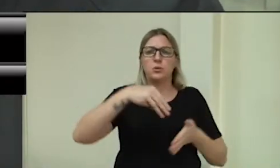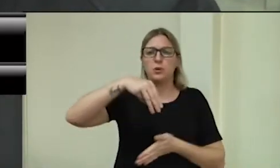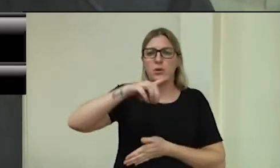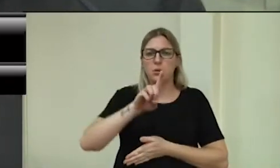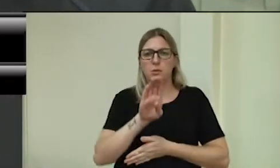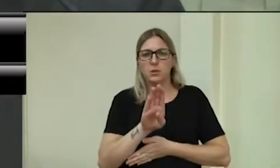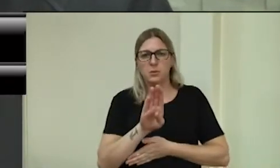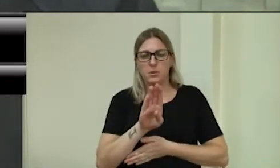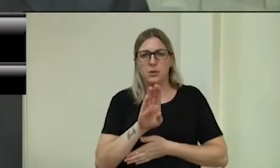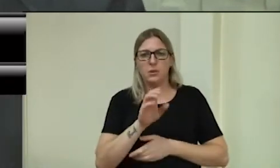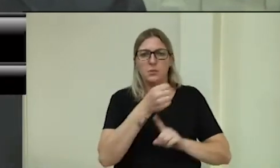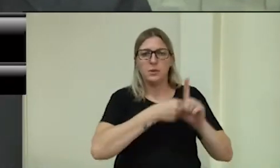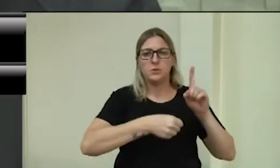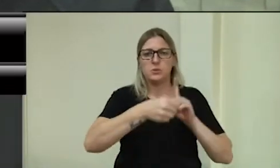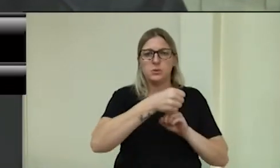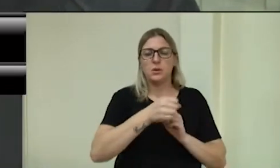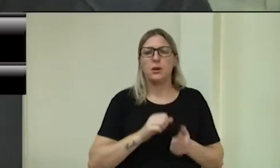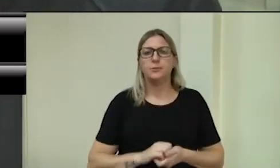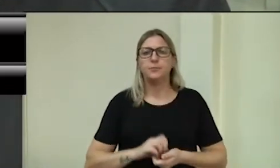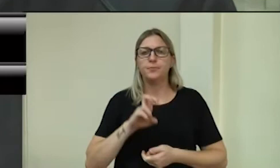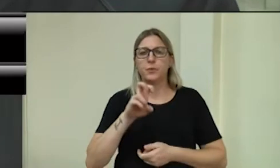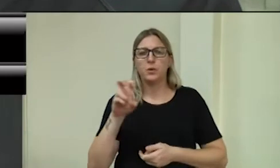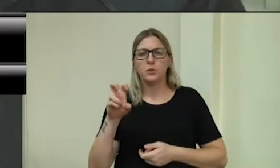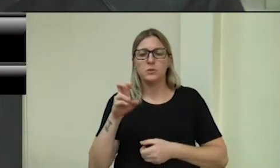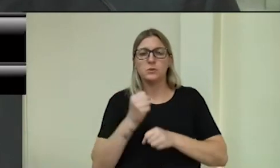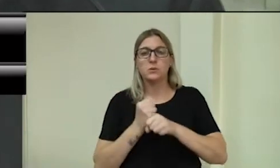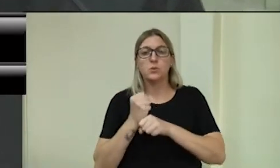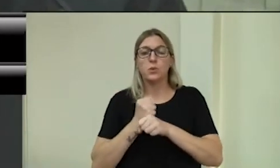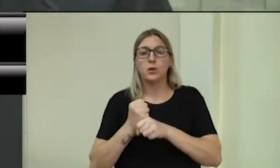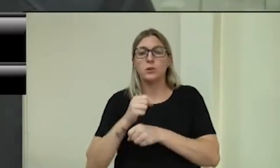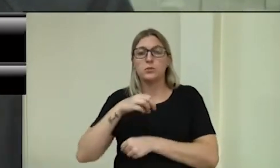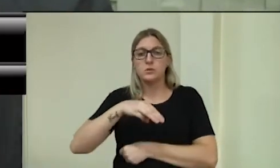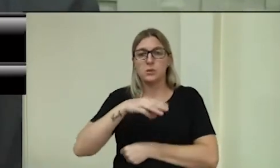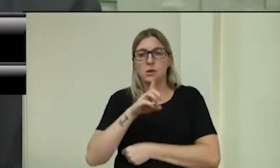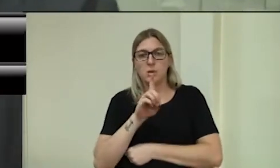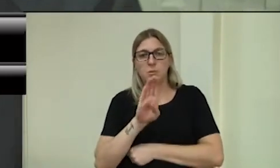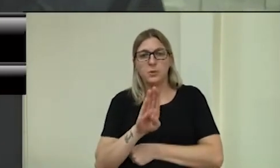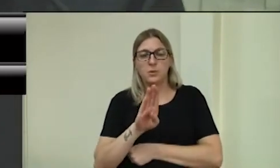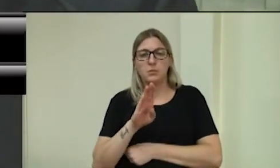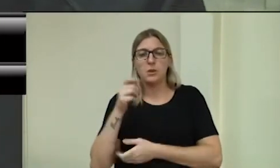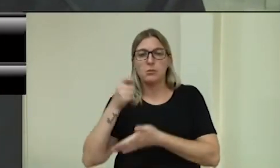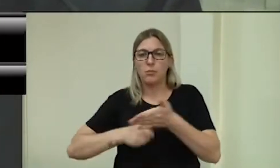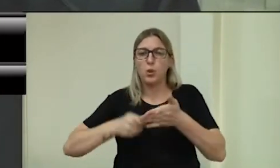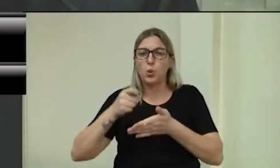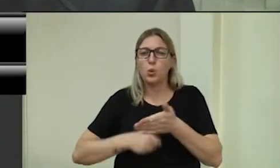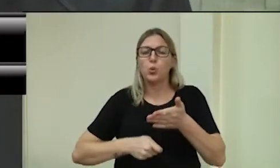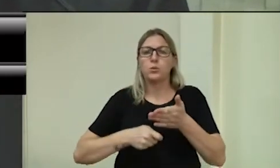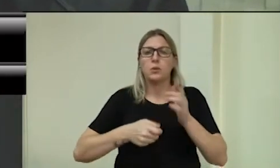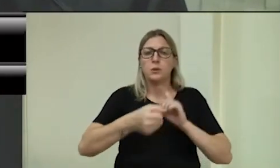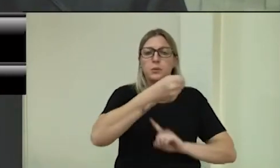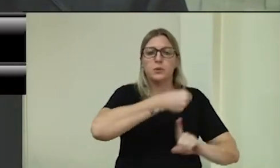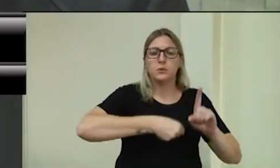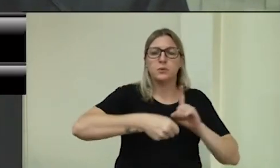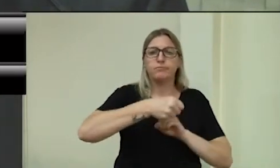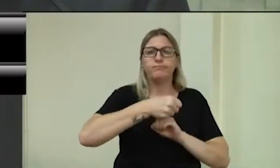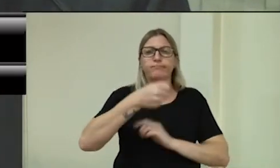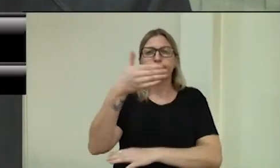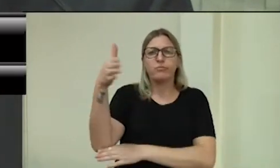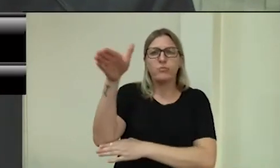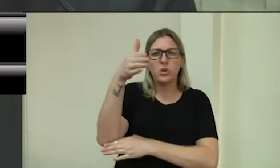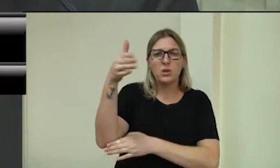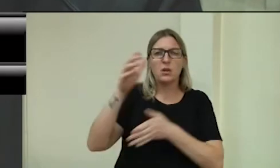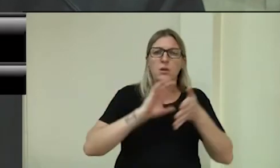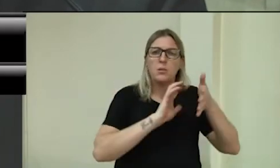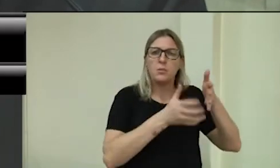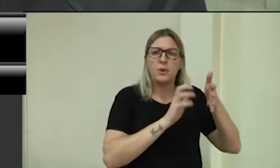Nesses 55 anos o MDB tem abrigo nas causas sociais, nestas mais de cinco décadas as bandeiras do partido se confundiram